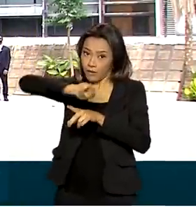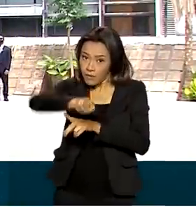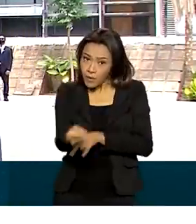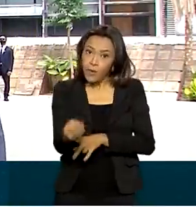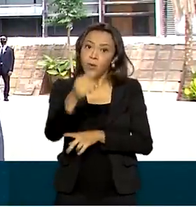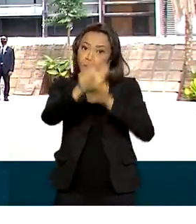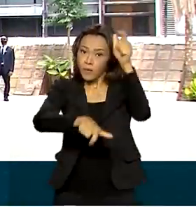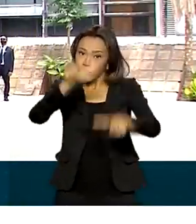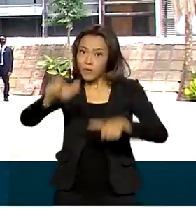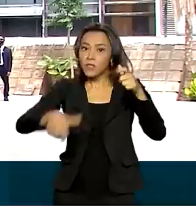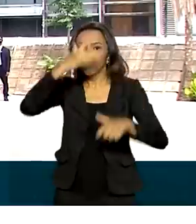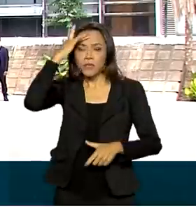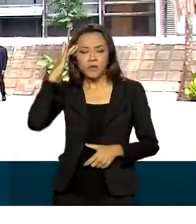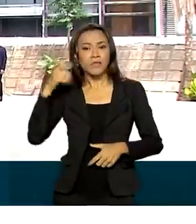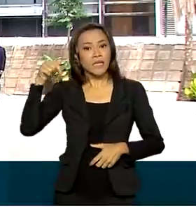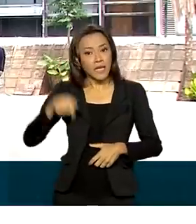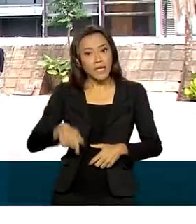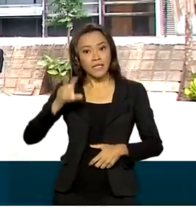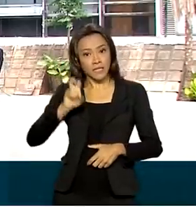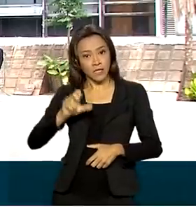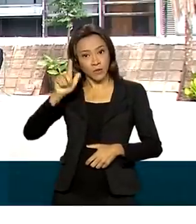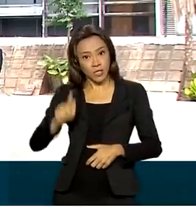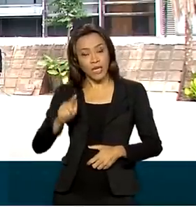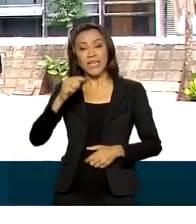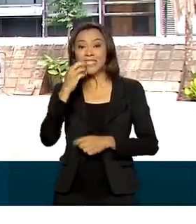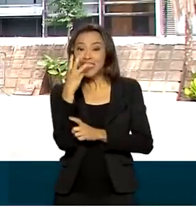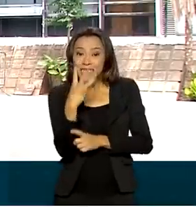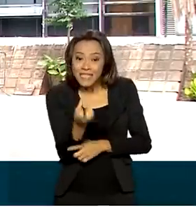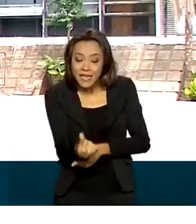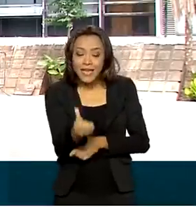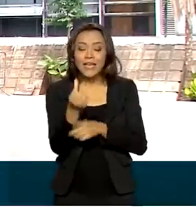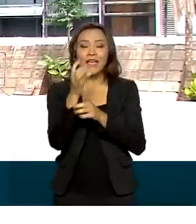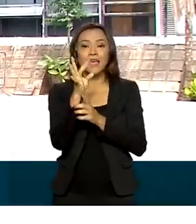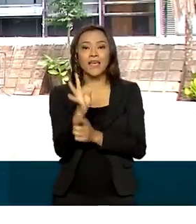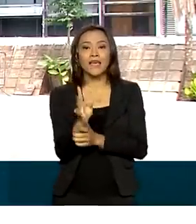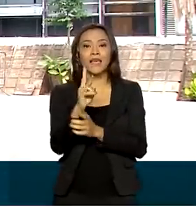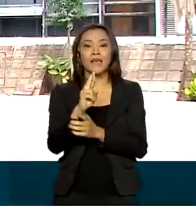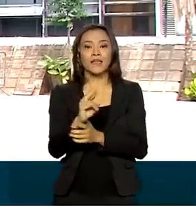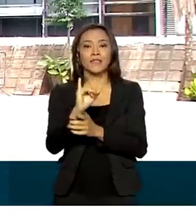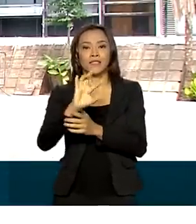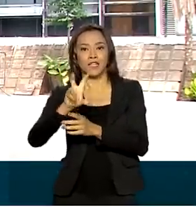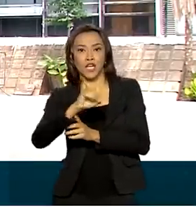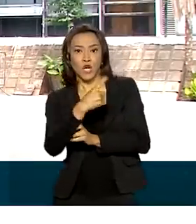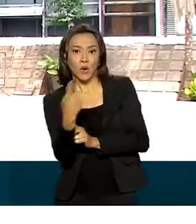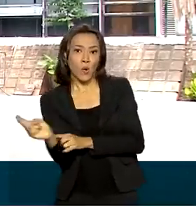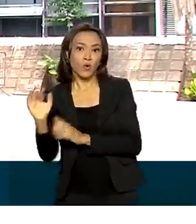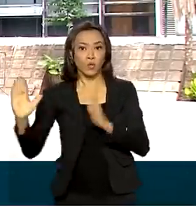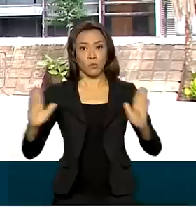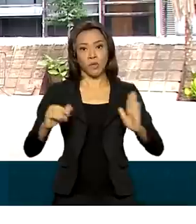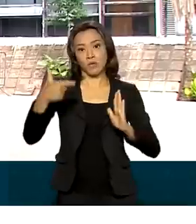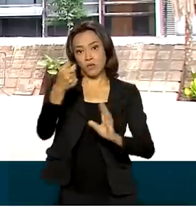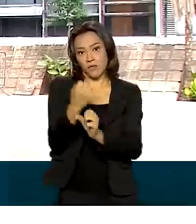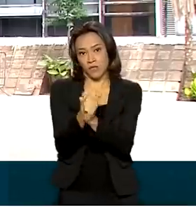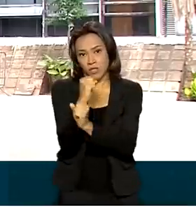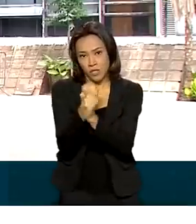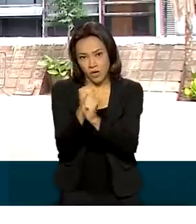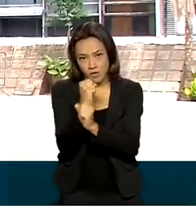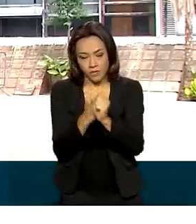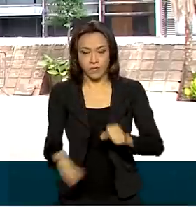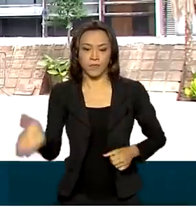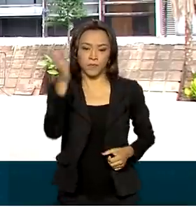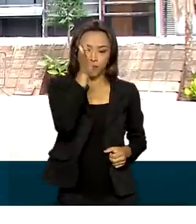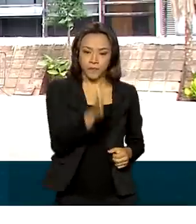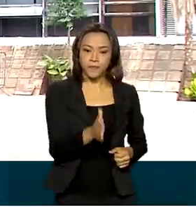5G movimente cerca de 6 trilhões e meio de reais nos próximos 20 anos. E quando que isso deve ocorrer de fato, Roberto? Olha,